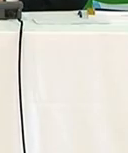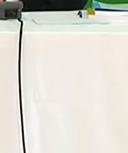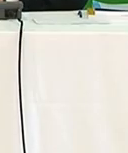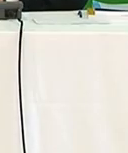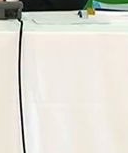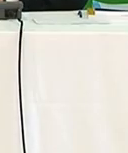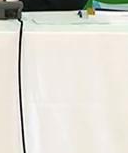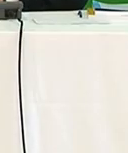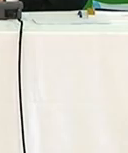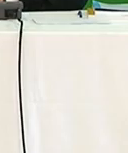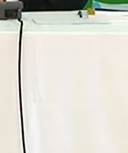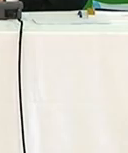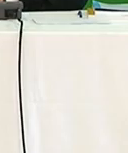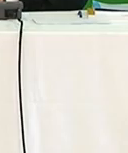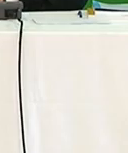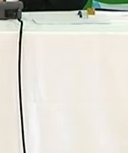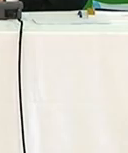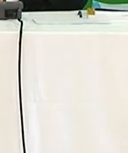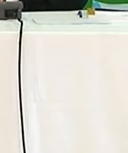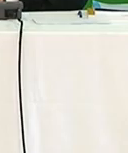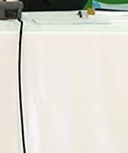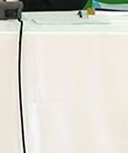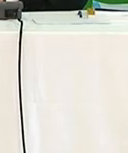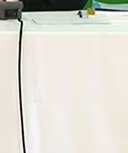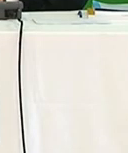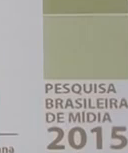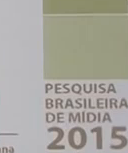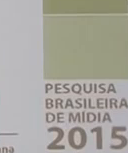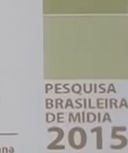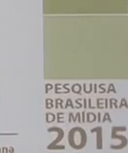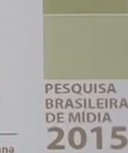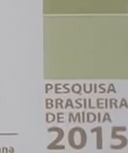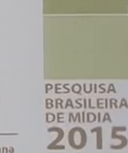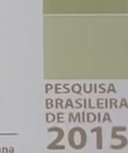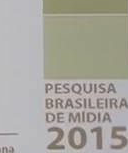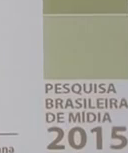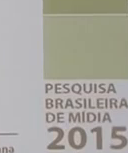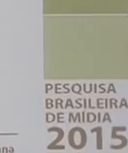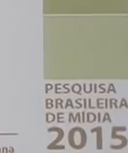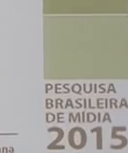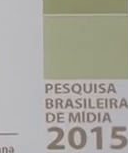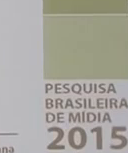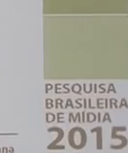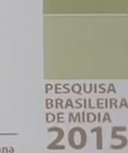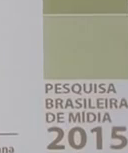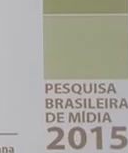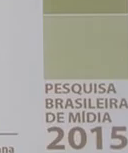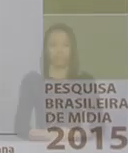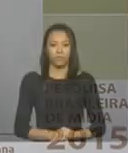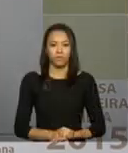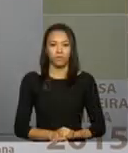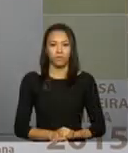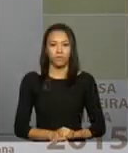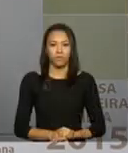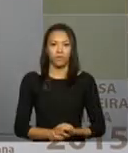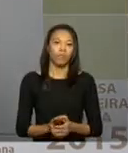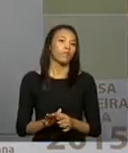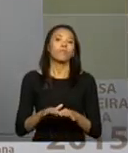Nós vamos ver isso aqui, que é uma questão muito importante para depois, o fato de que a questão da atenção é exclusiva. Qual é a questão?